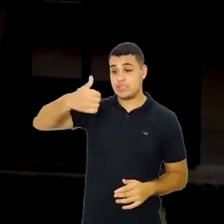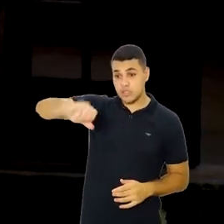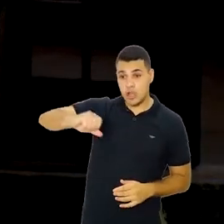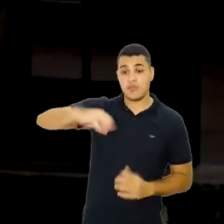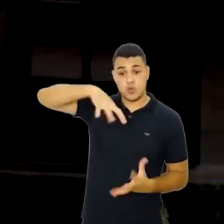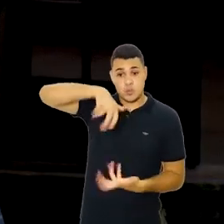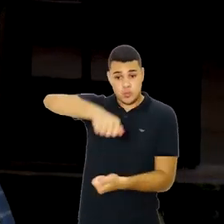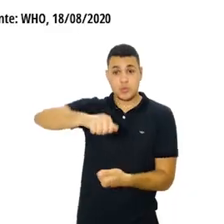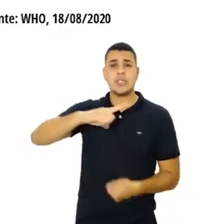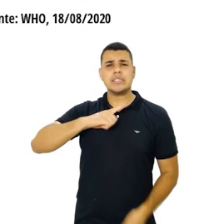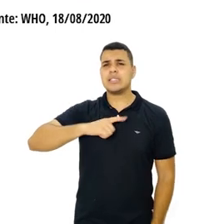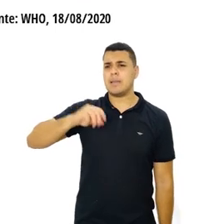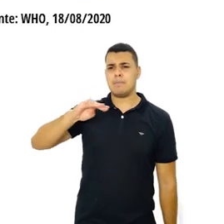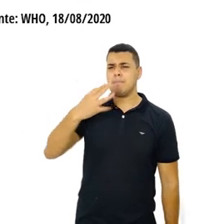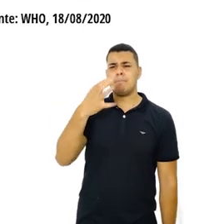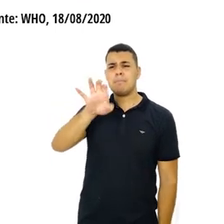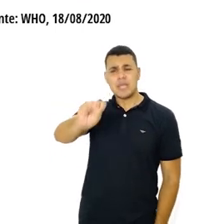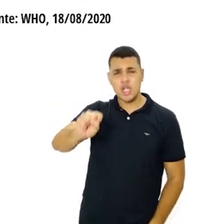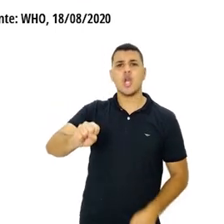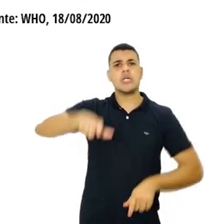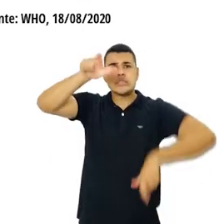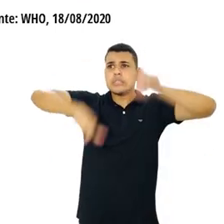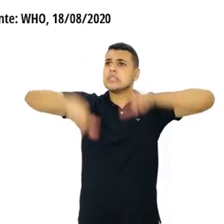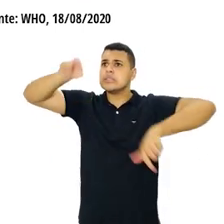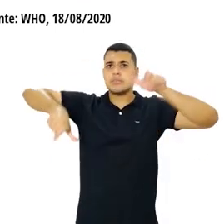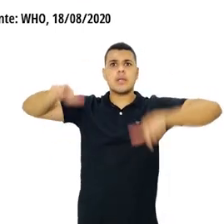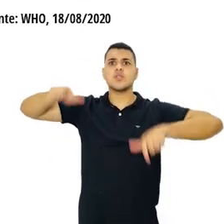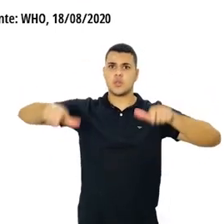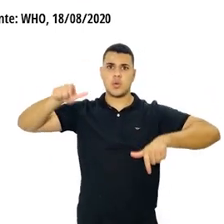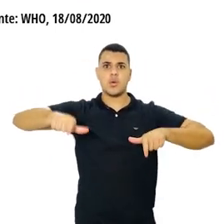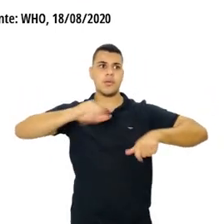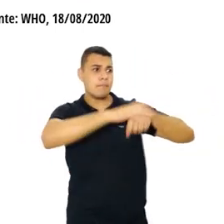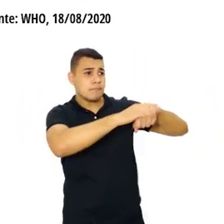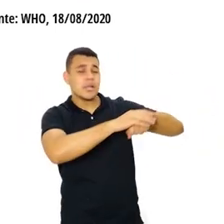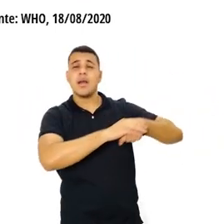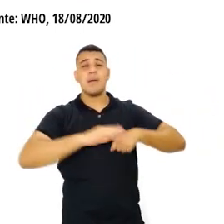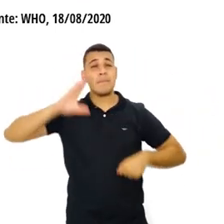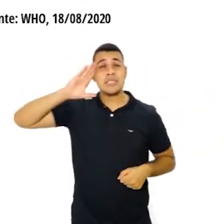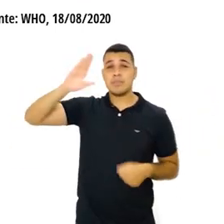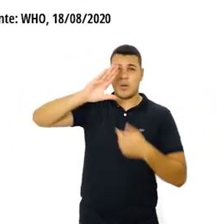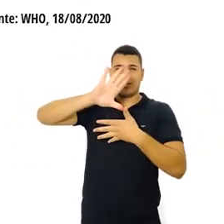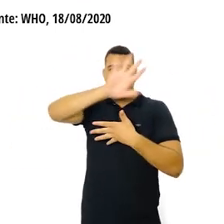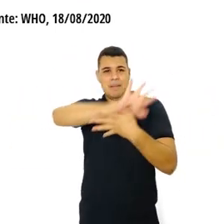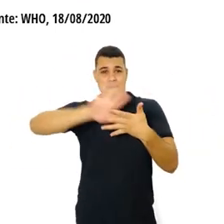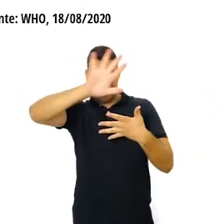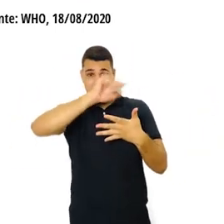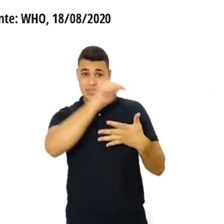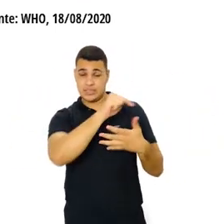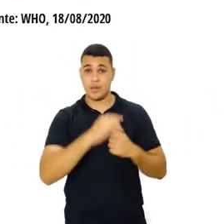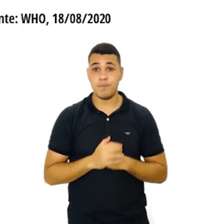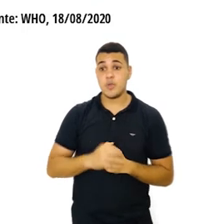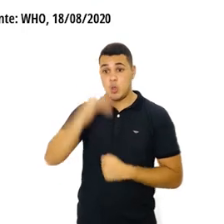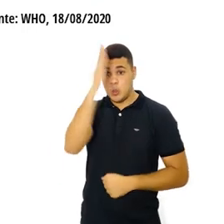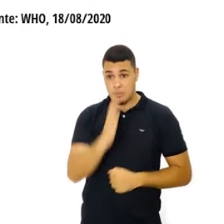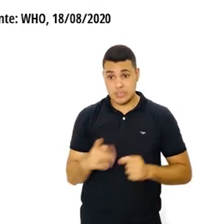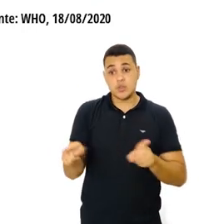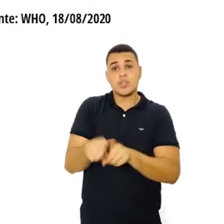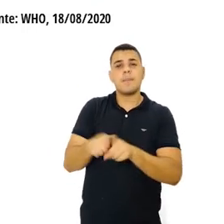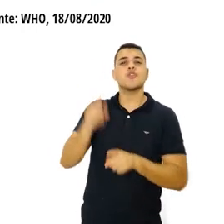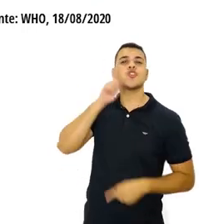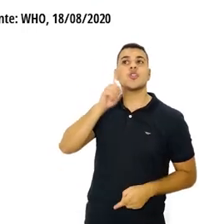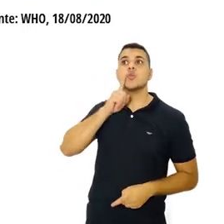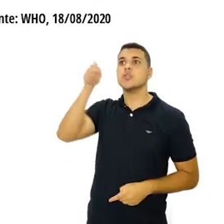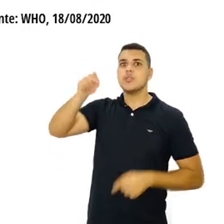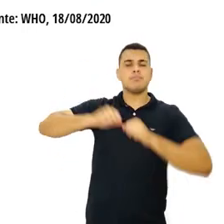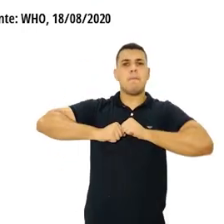dados da Covid-19. No mundo, hoje nós temos milhões de casos, metade dos casos estão nas Américas. O Brasil e